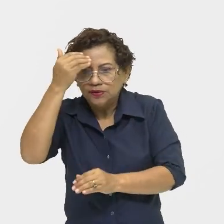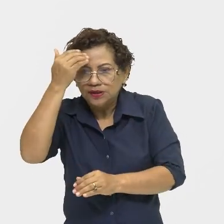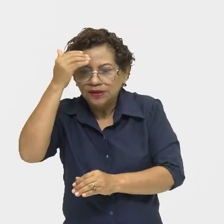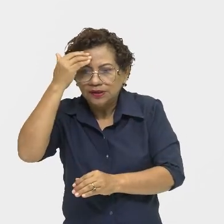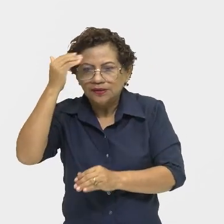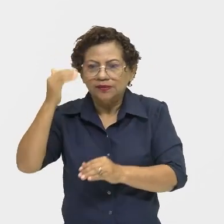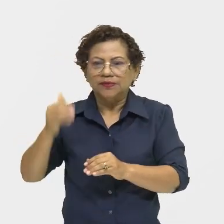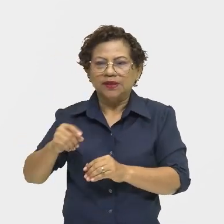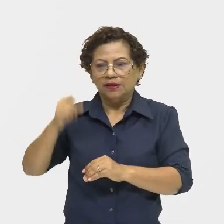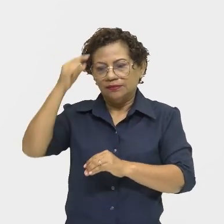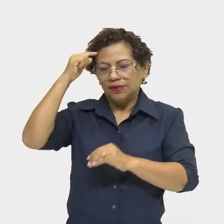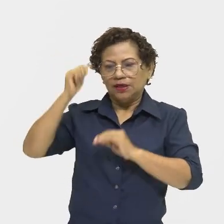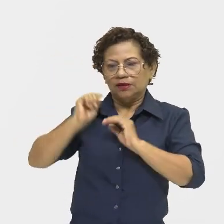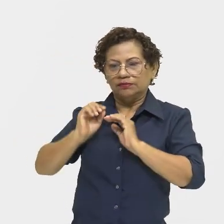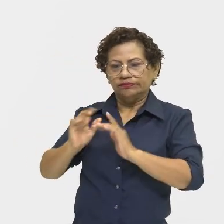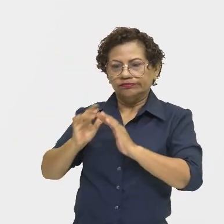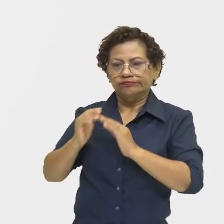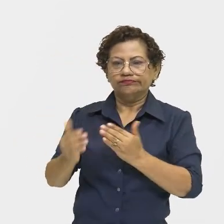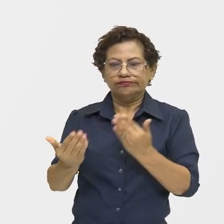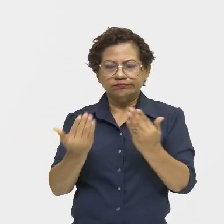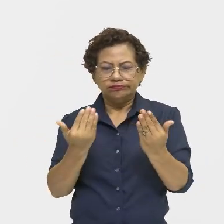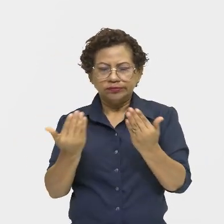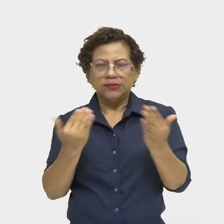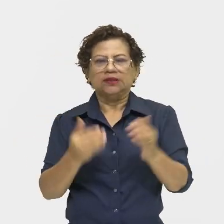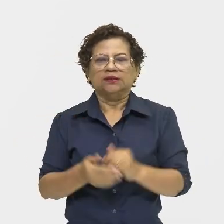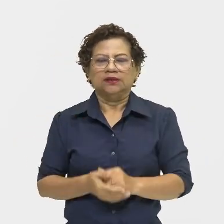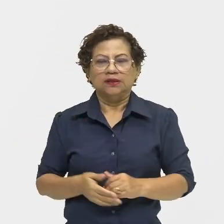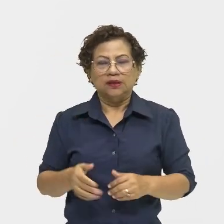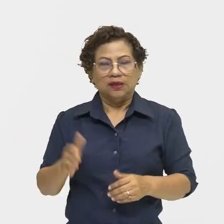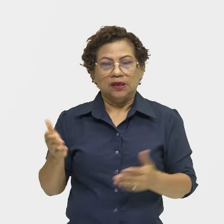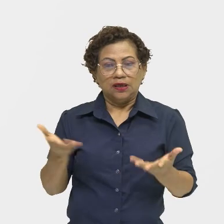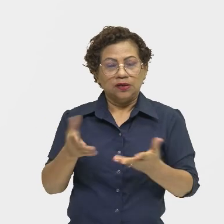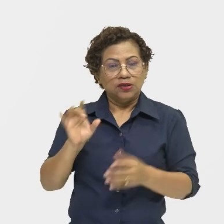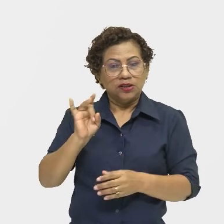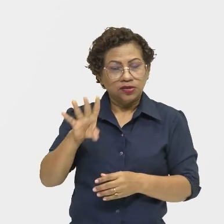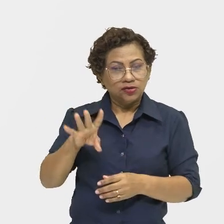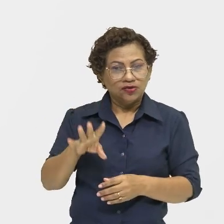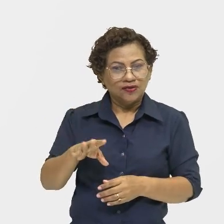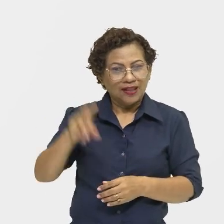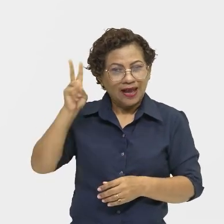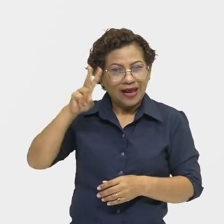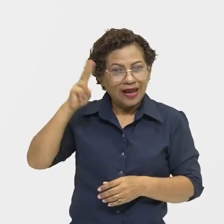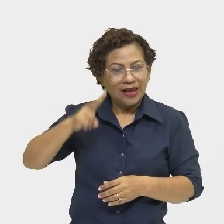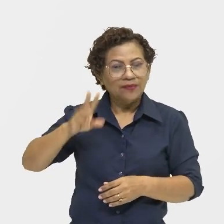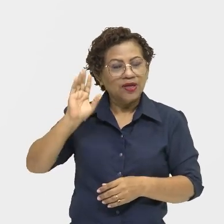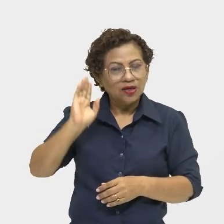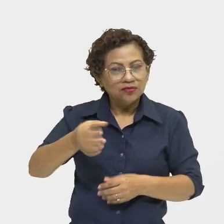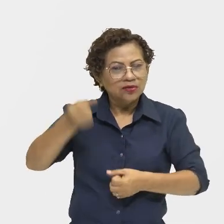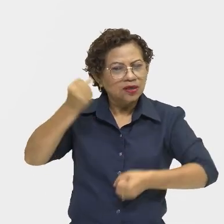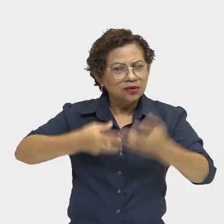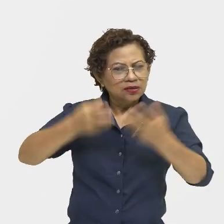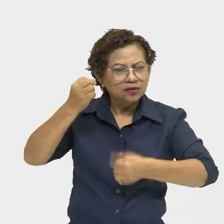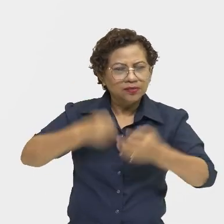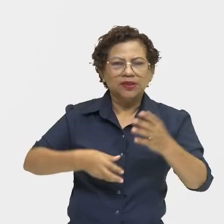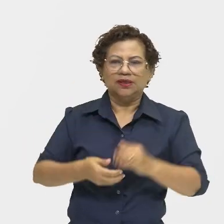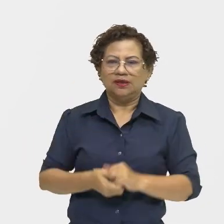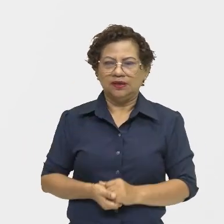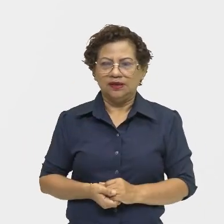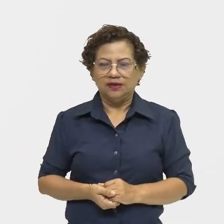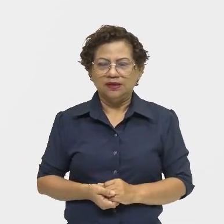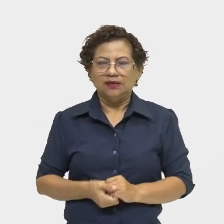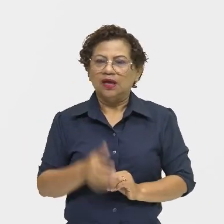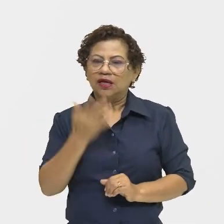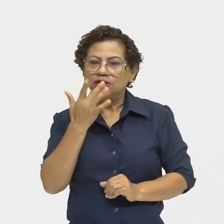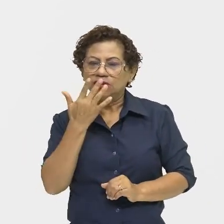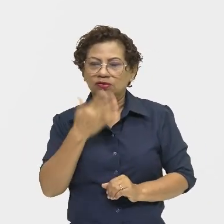Isso aí eu já comentei com vocês, agora nós estamos só vendo já na escrita. Cores resplandecentes,